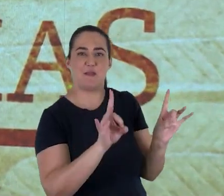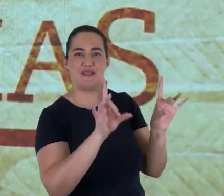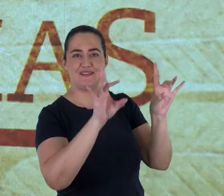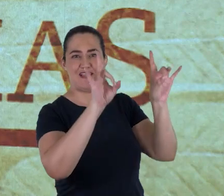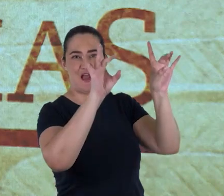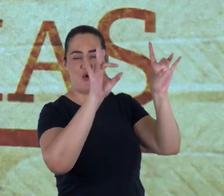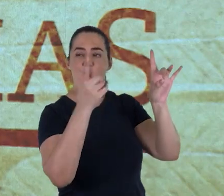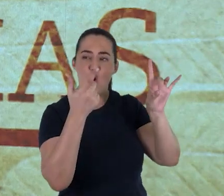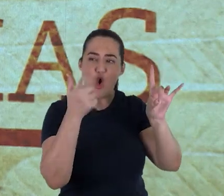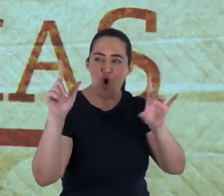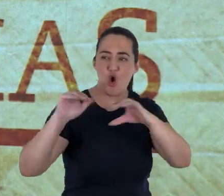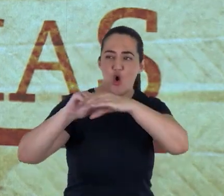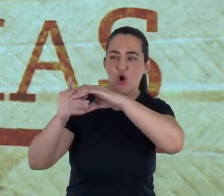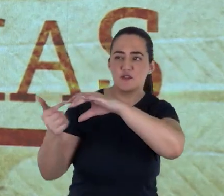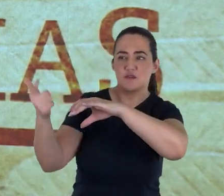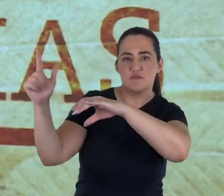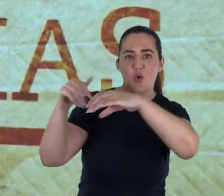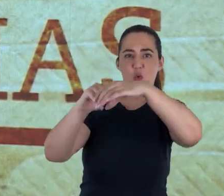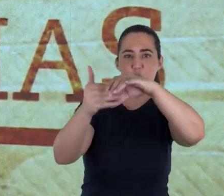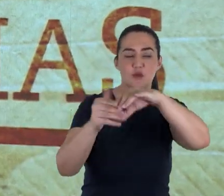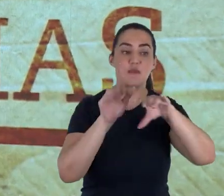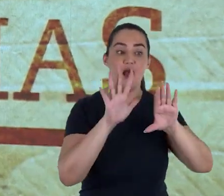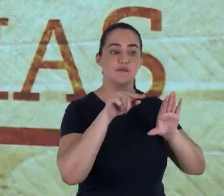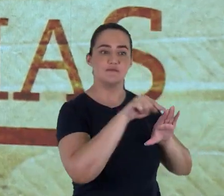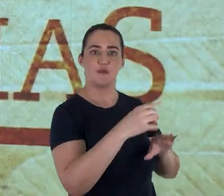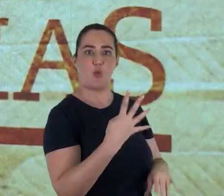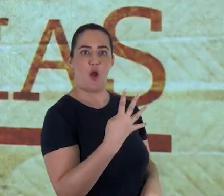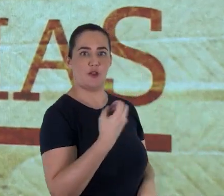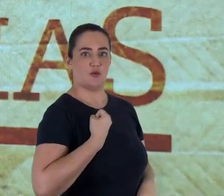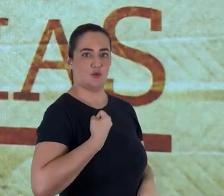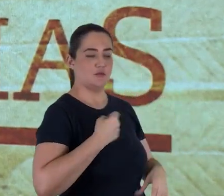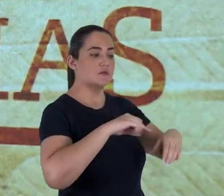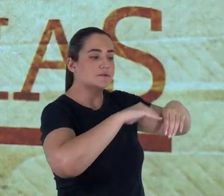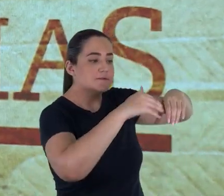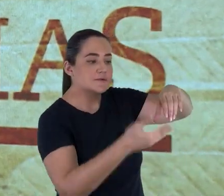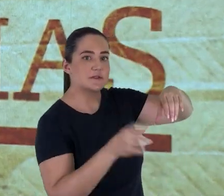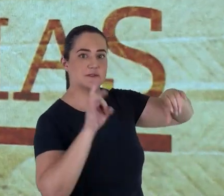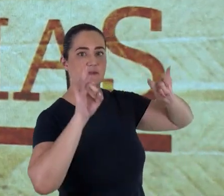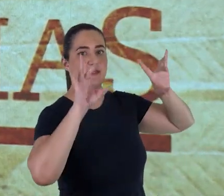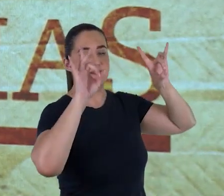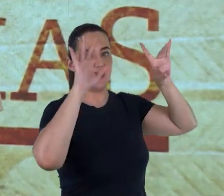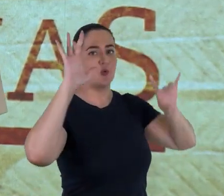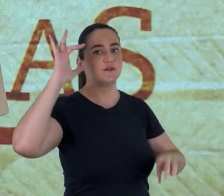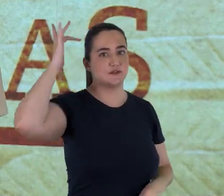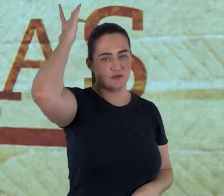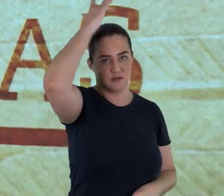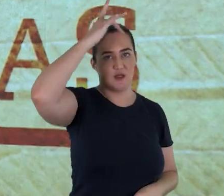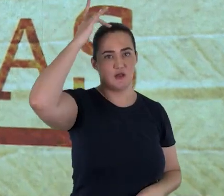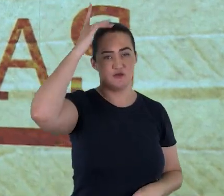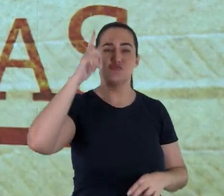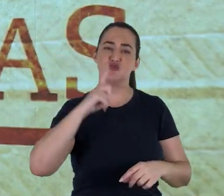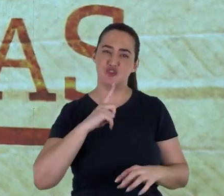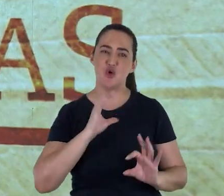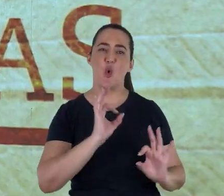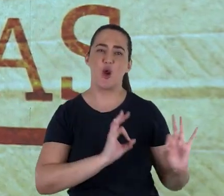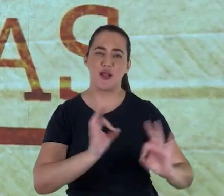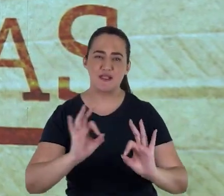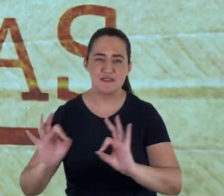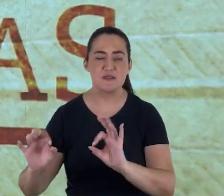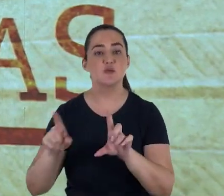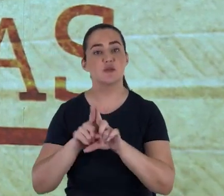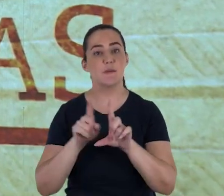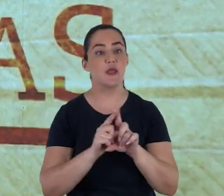Quem sabe os livros que a comunidade considerava sagrados. Havia, portanto, uma organização, uma espécie de